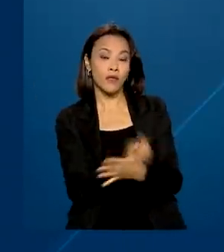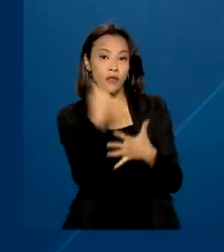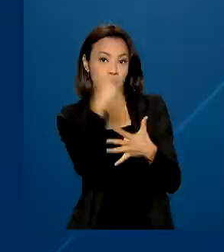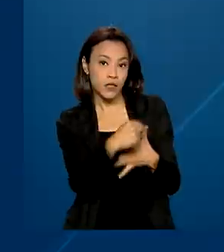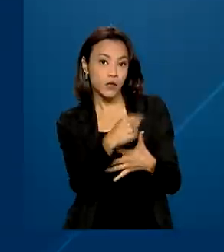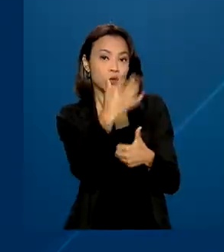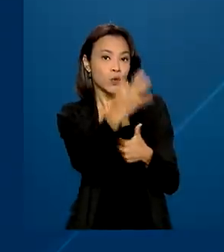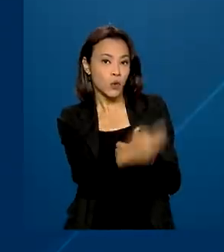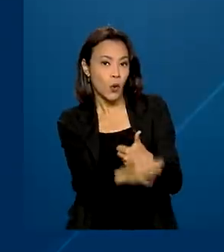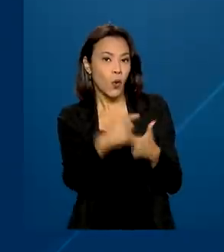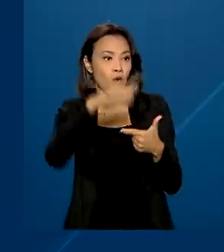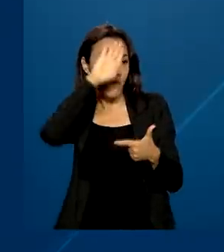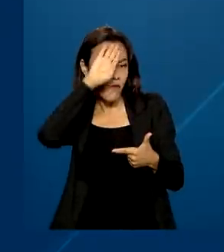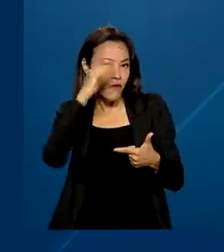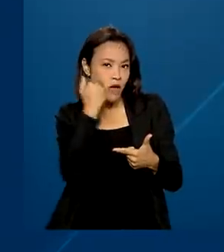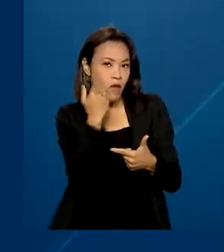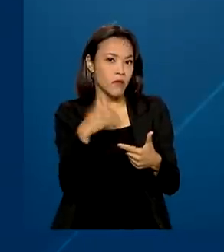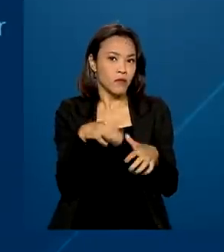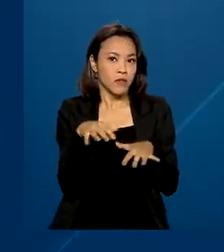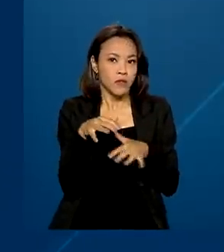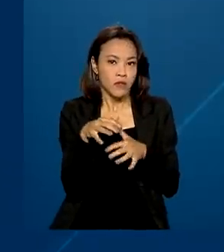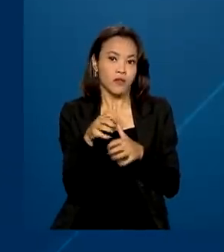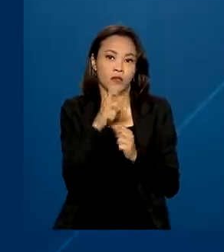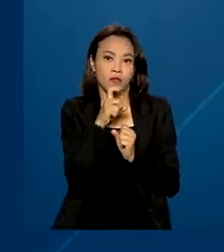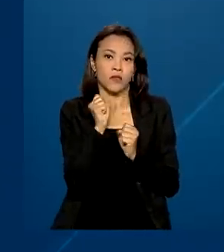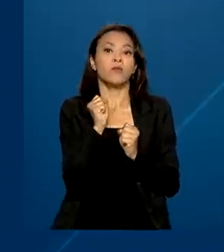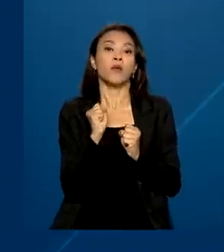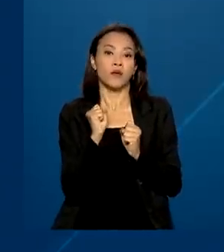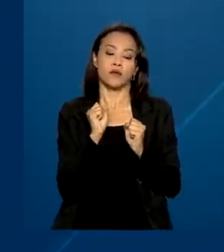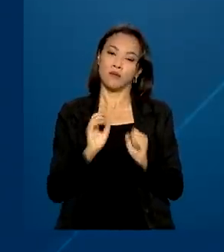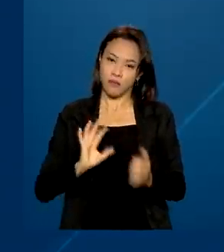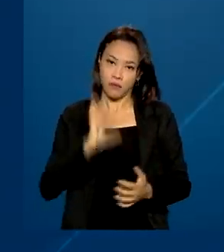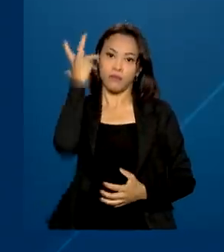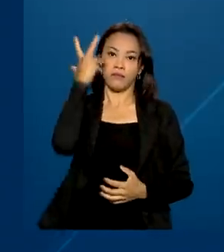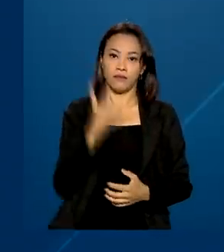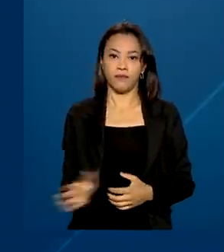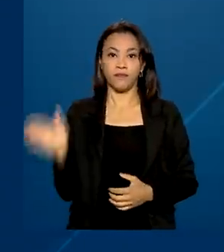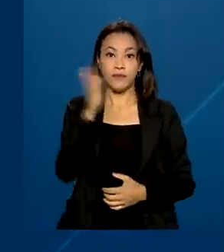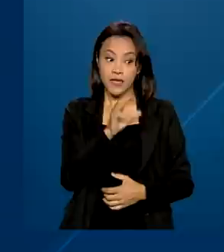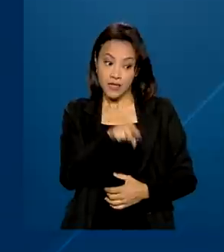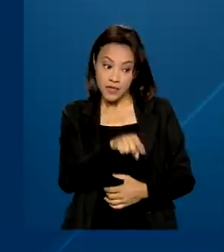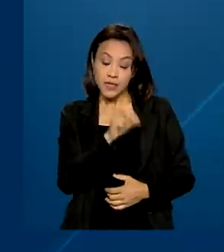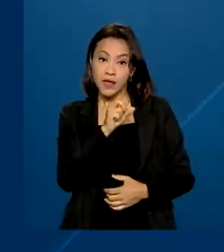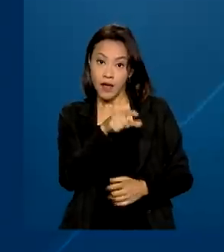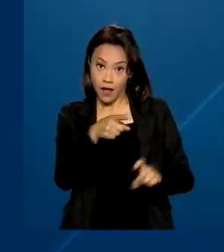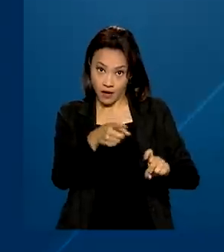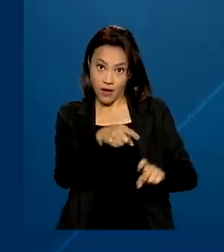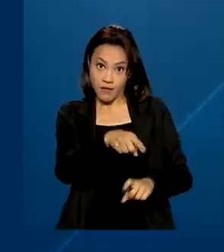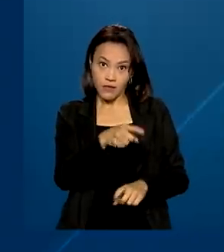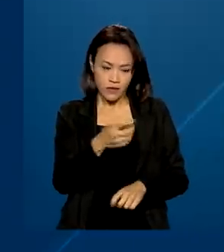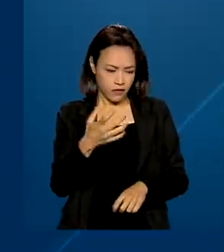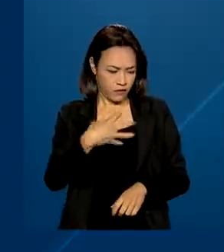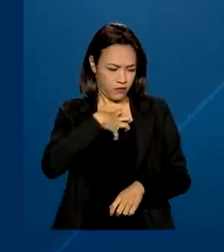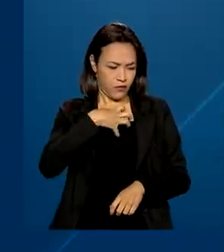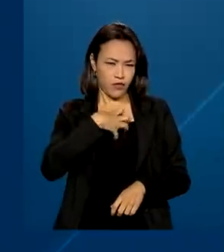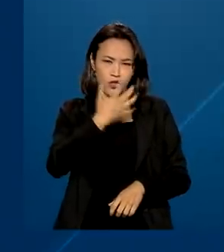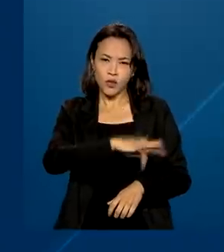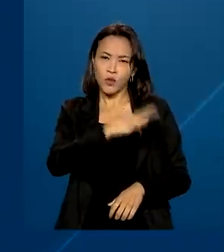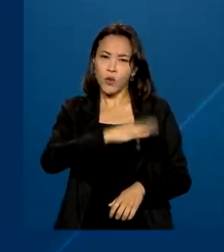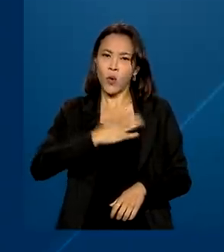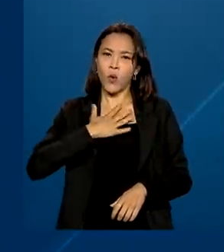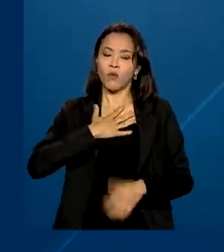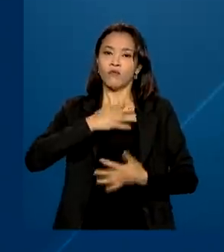como dor, febre e calafrios. Os pais devem procurar um médico caso a criança tenha dores repentinas no peito,